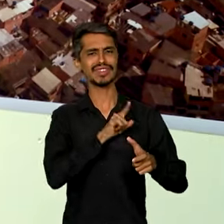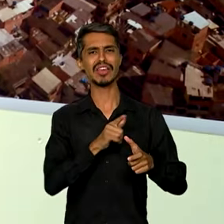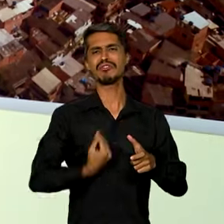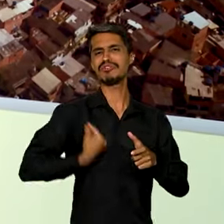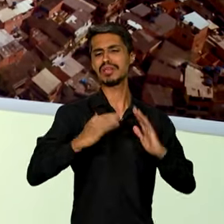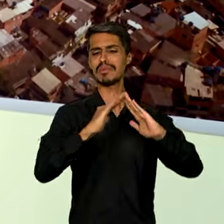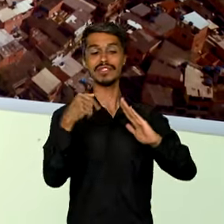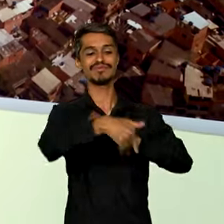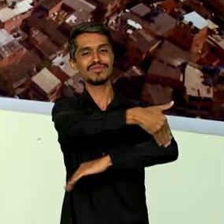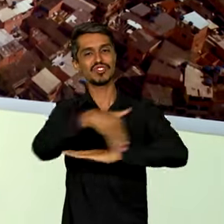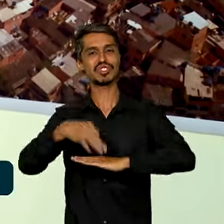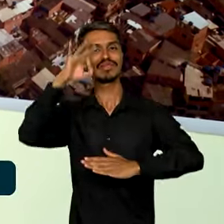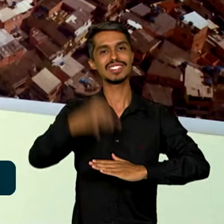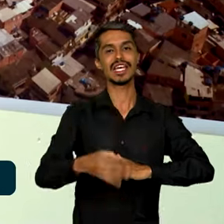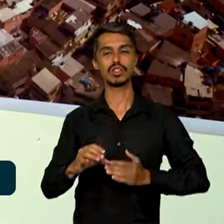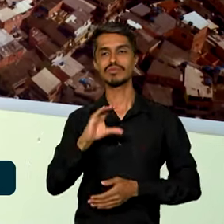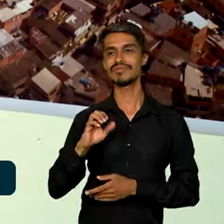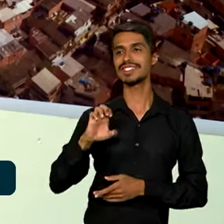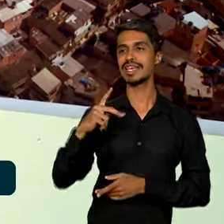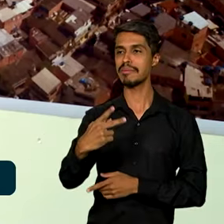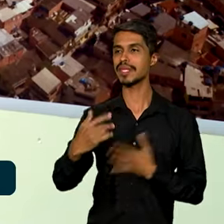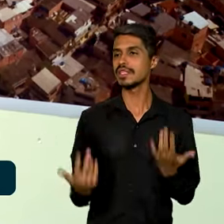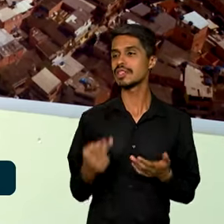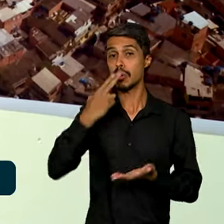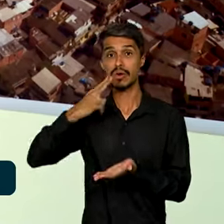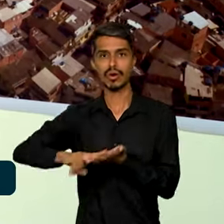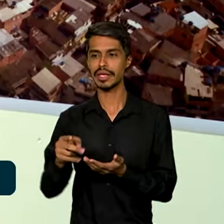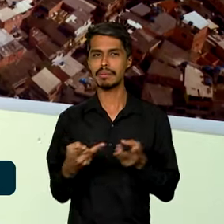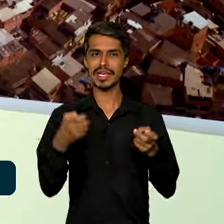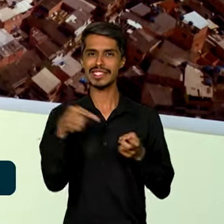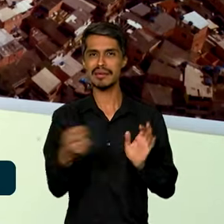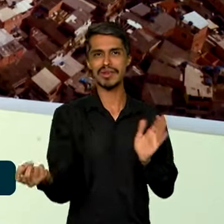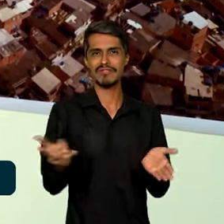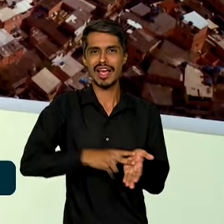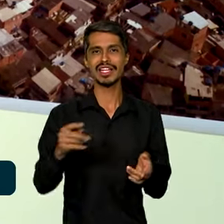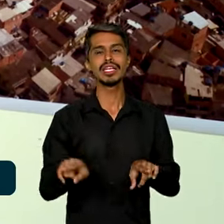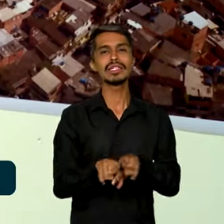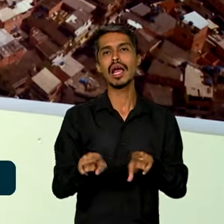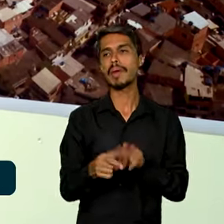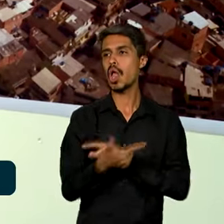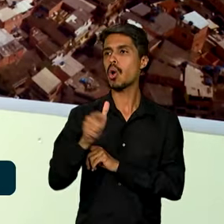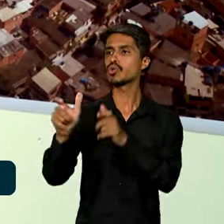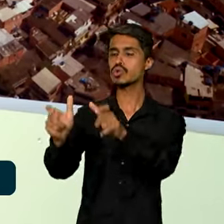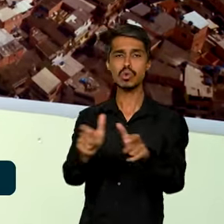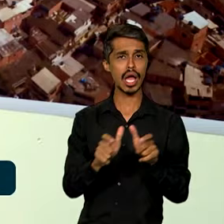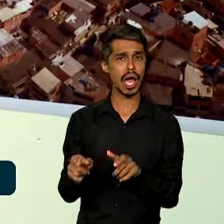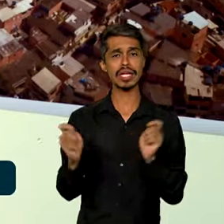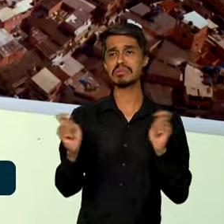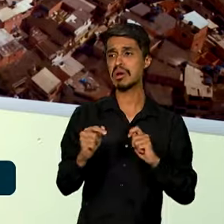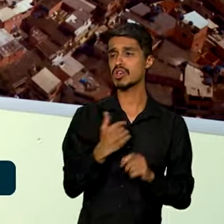CEP. Que não só para a agência dos Correios, mas também para outras situações. Para chegar